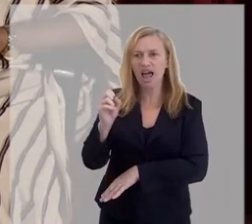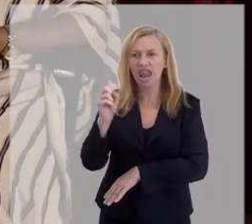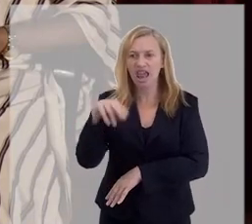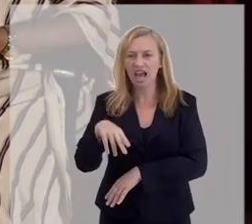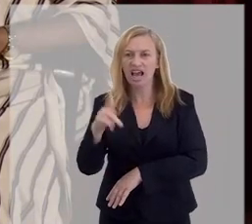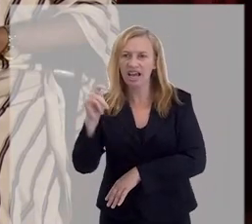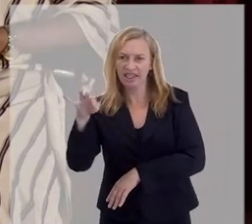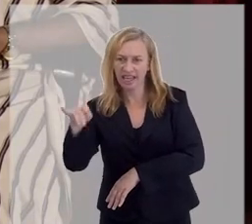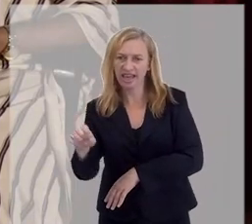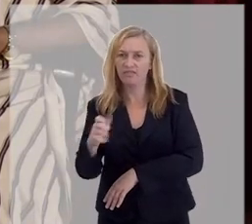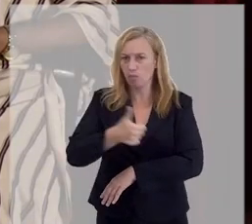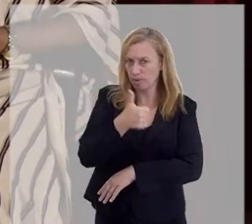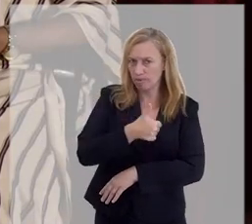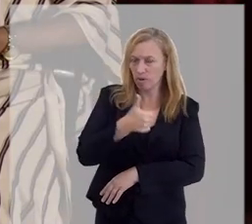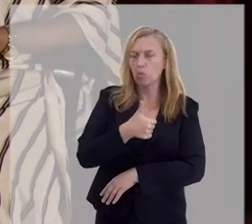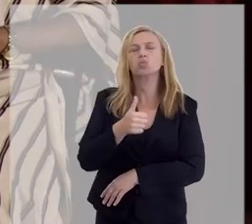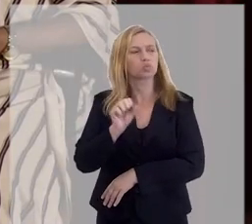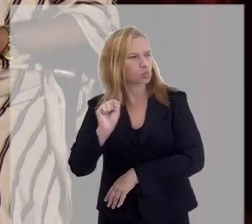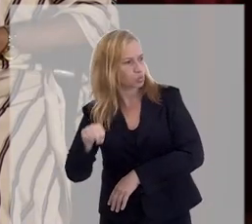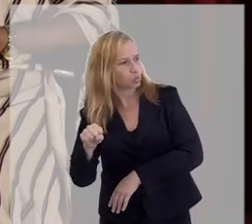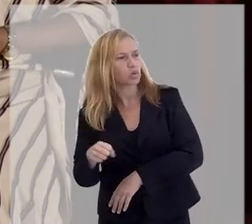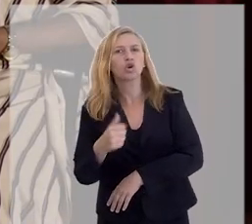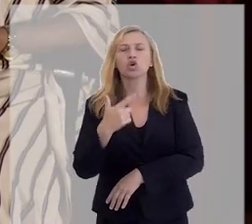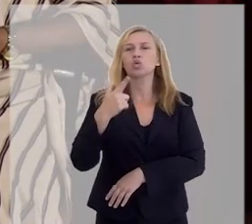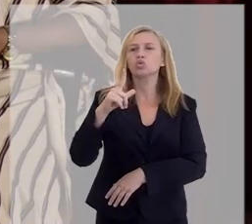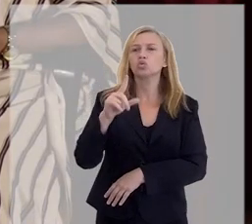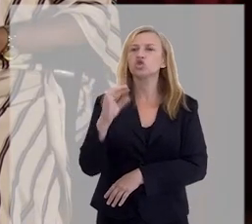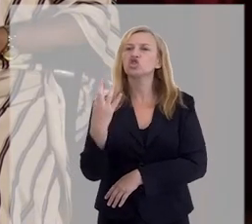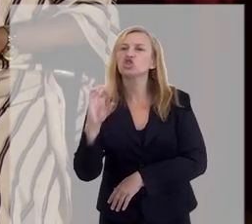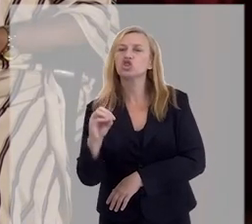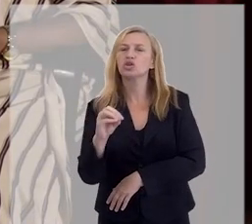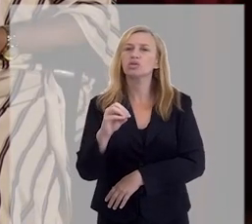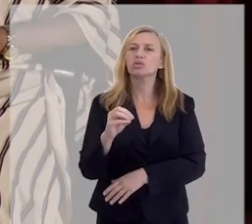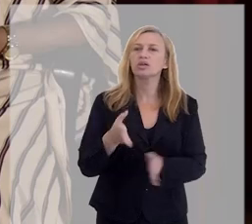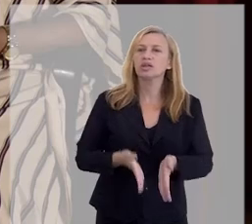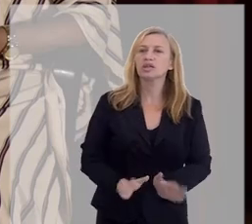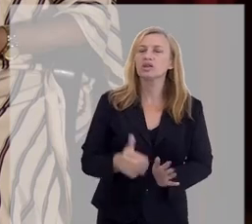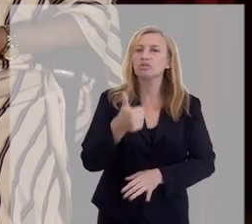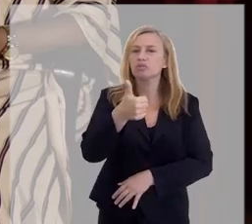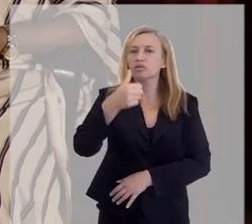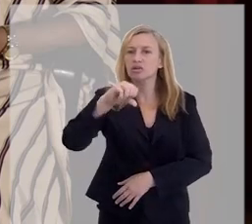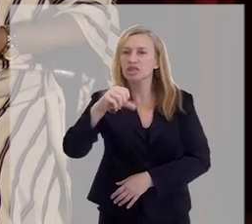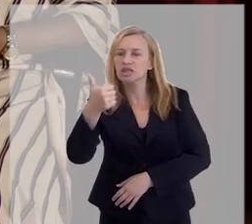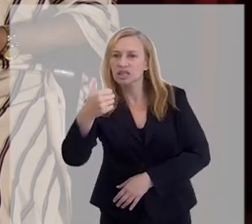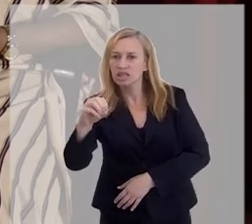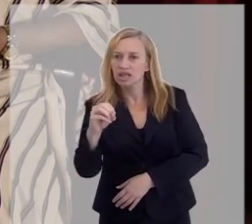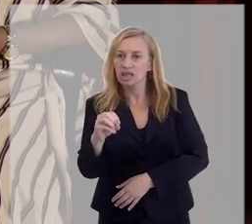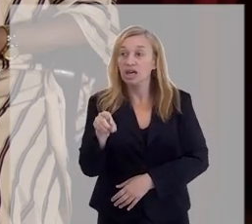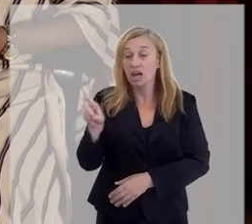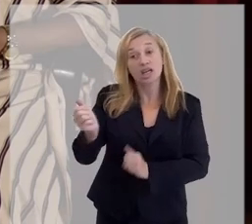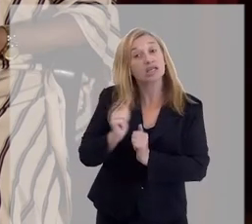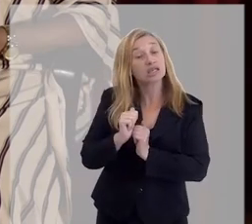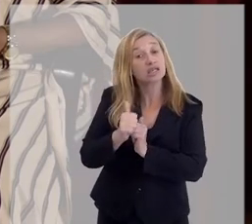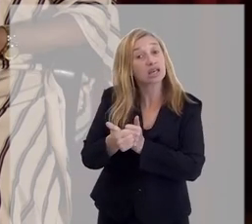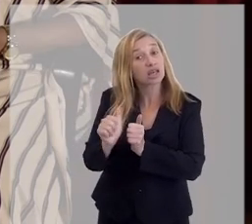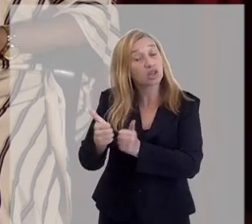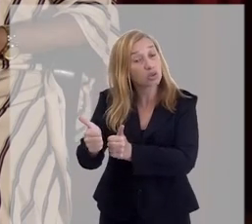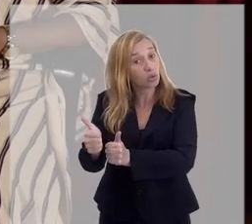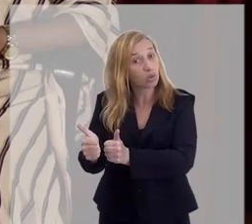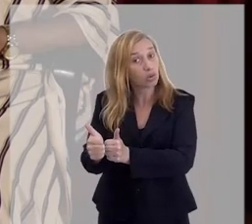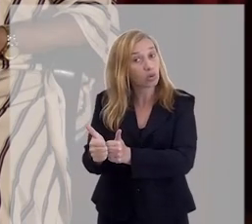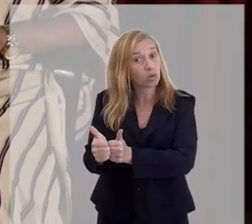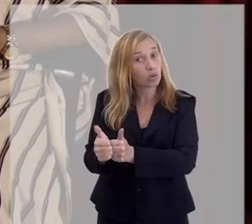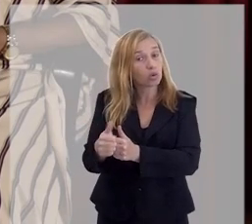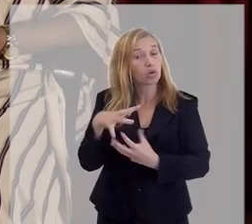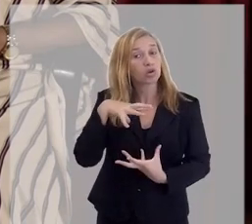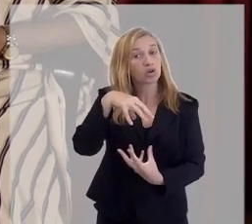Kardec. Allan Kardec surge primeiro. Primeiro. Na verdade o Chico, ele nasceu em 1910, ele é um seguidor do